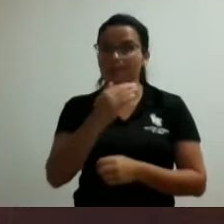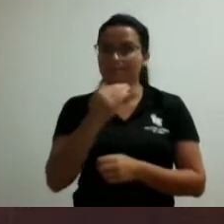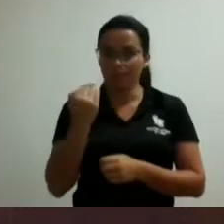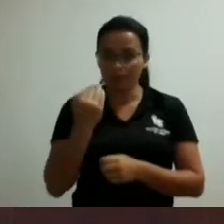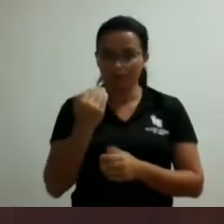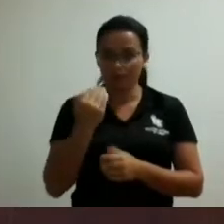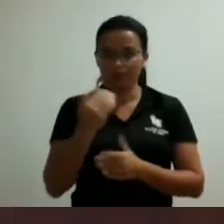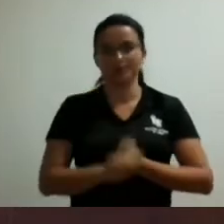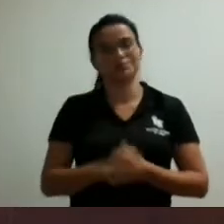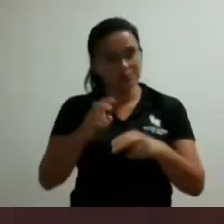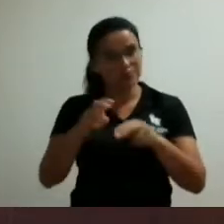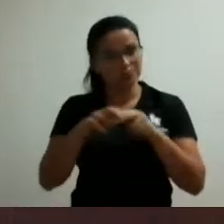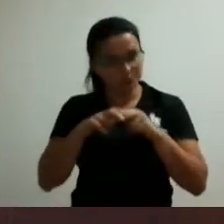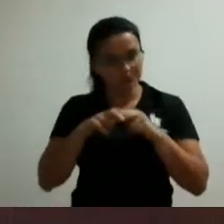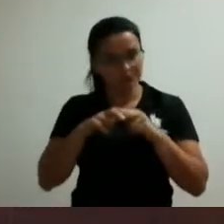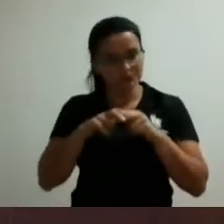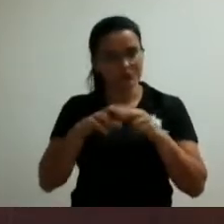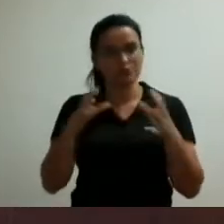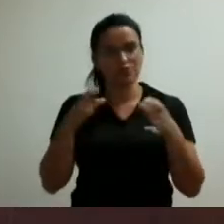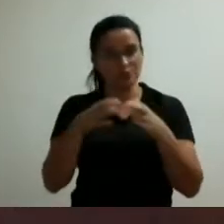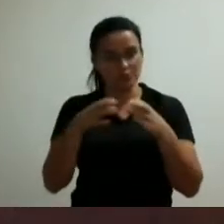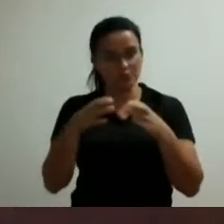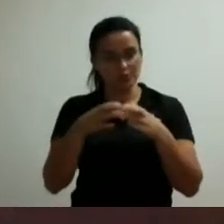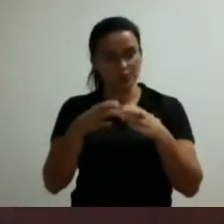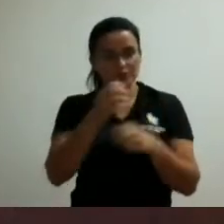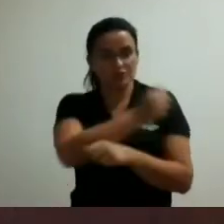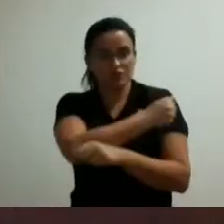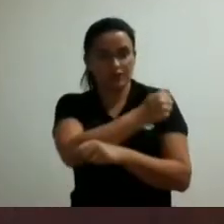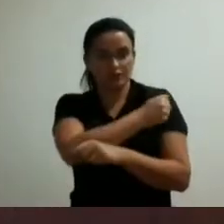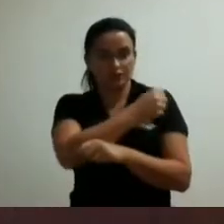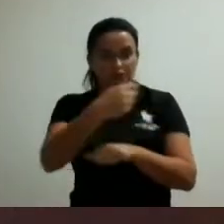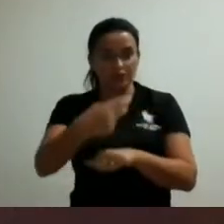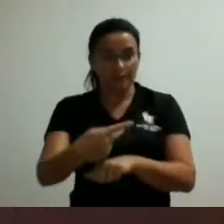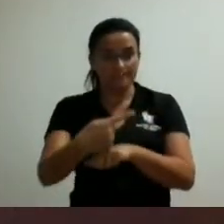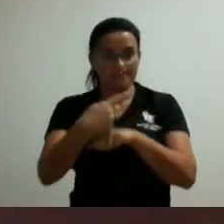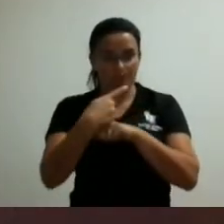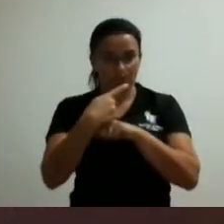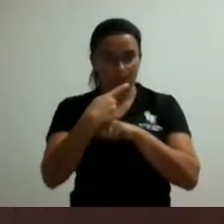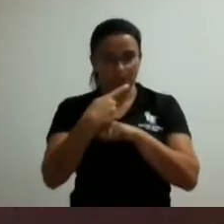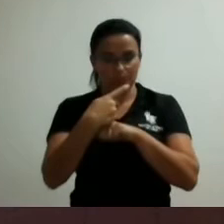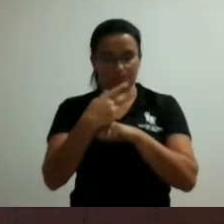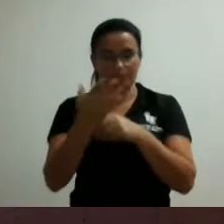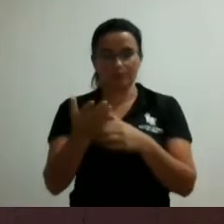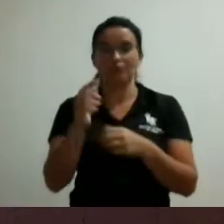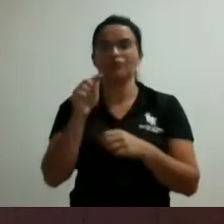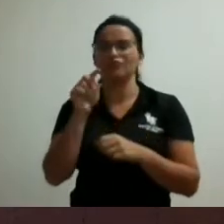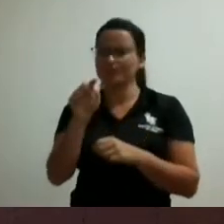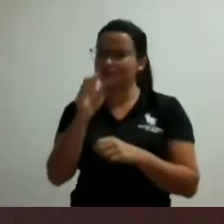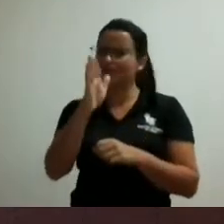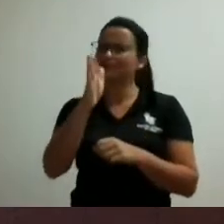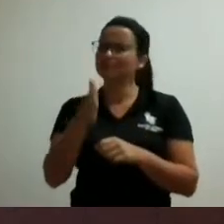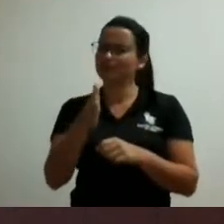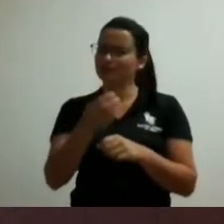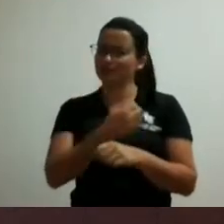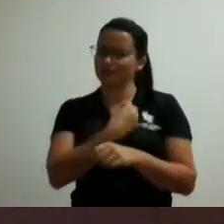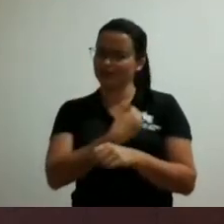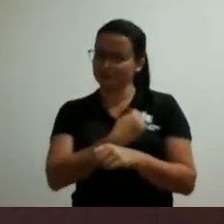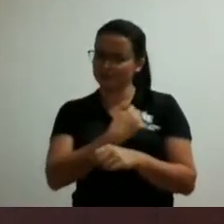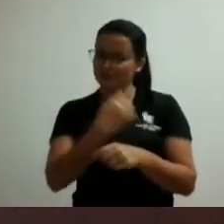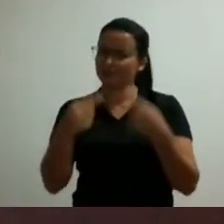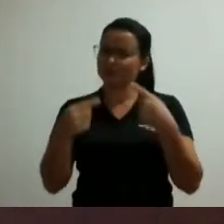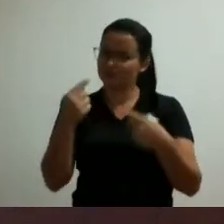alunos nos procurou e vossa excelência inclusive participou de algumas discussões posteriores que fiz